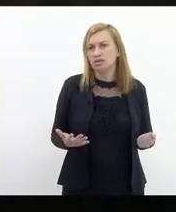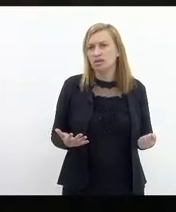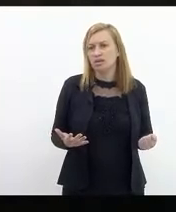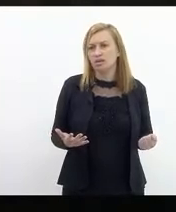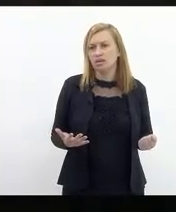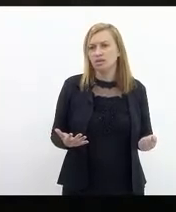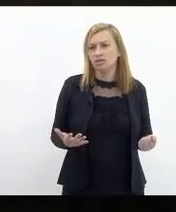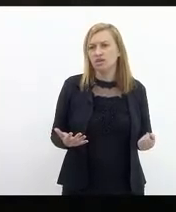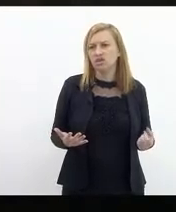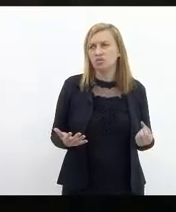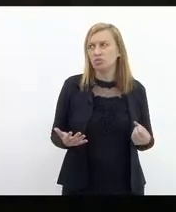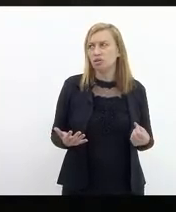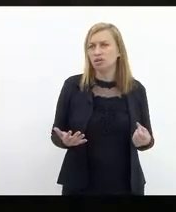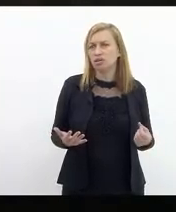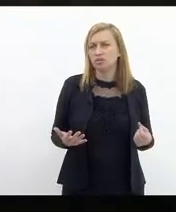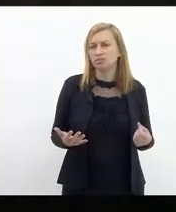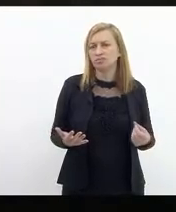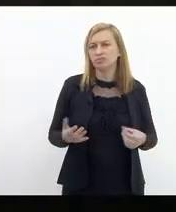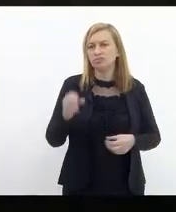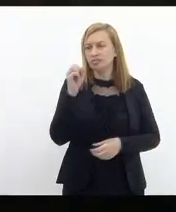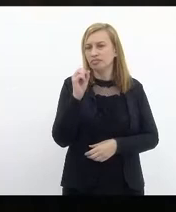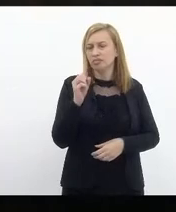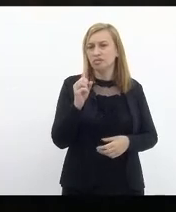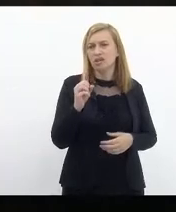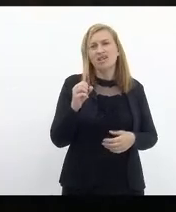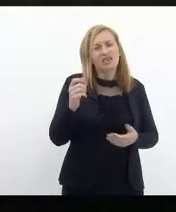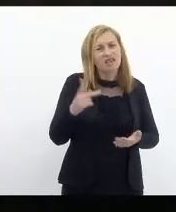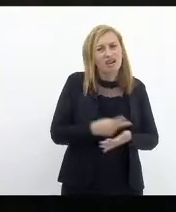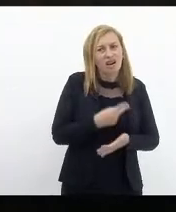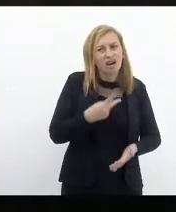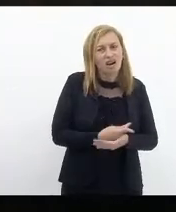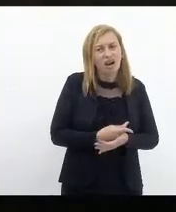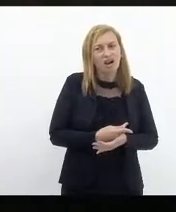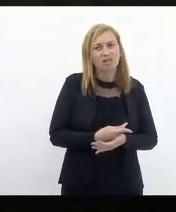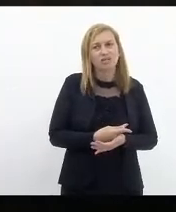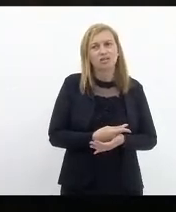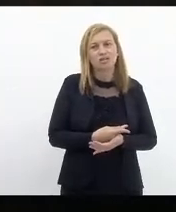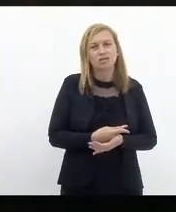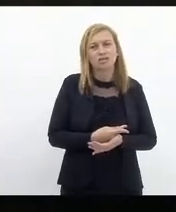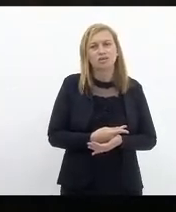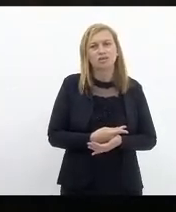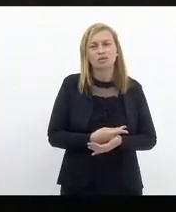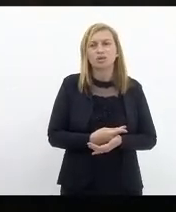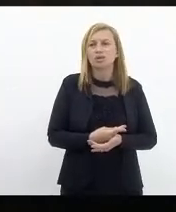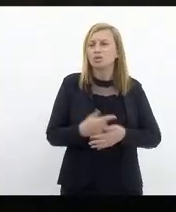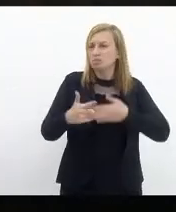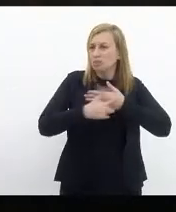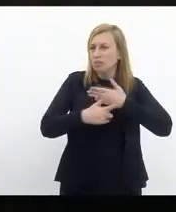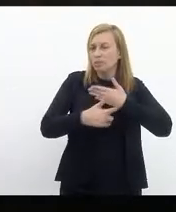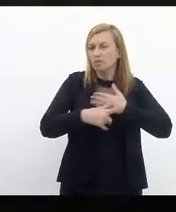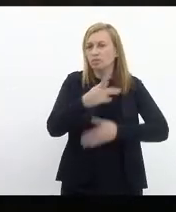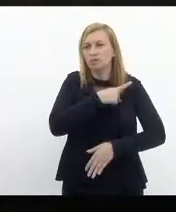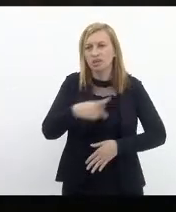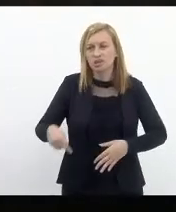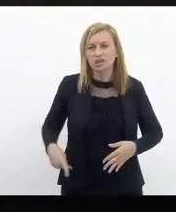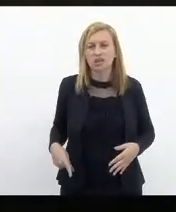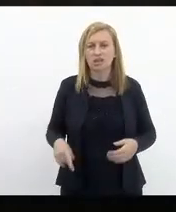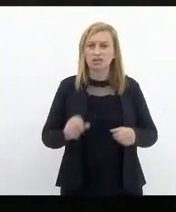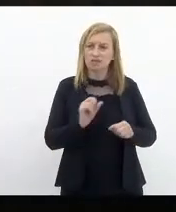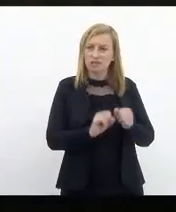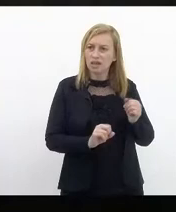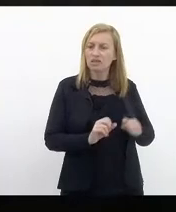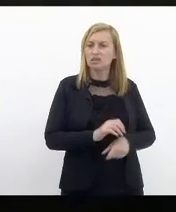ignorância esse papel que o governador, que o presidente se presta a fazer,